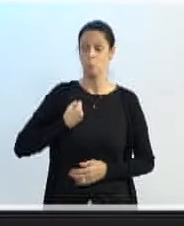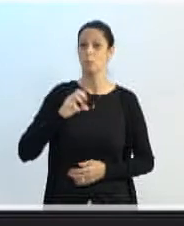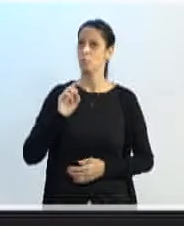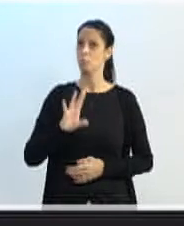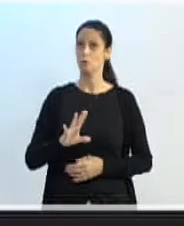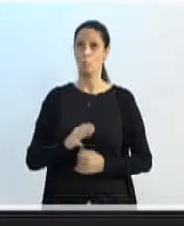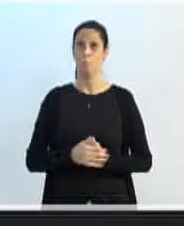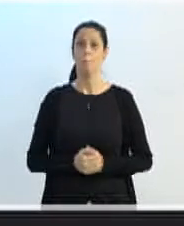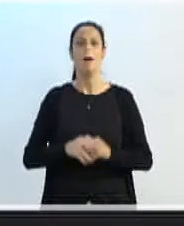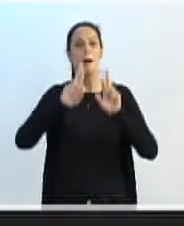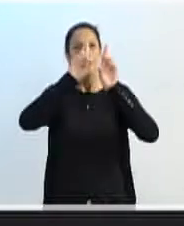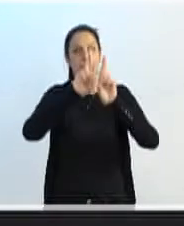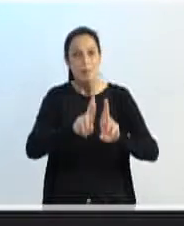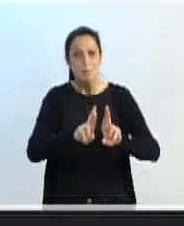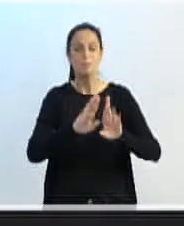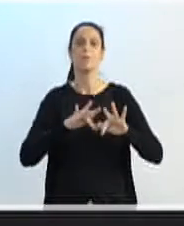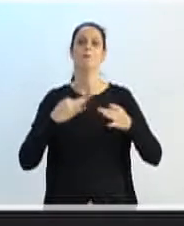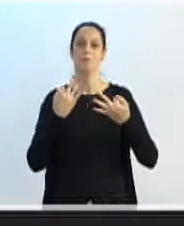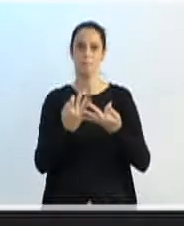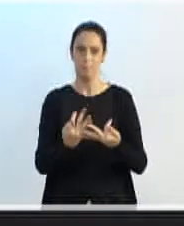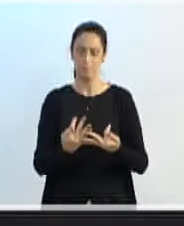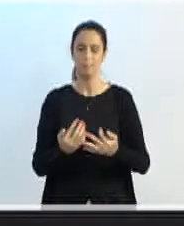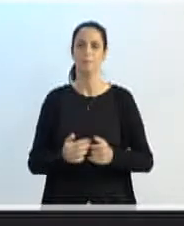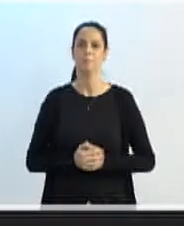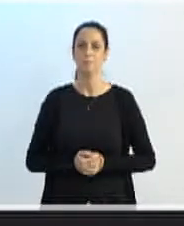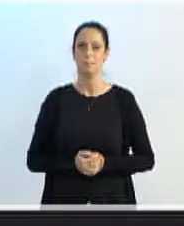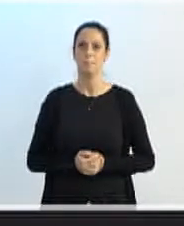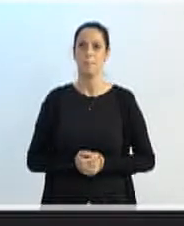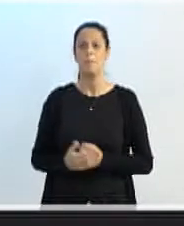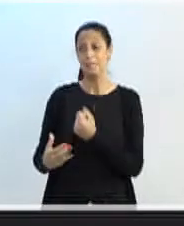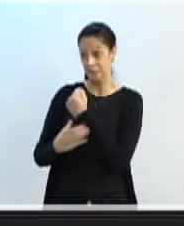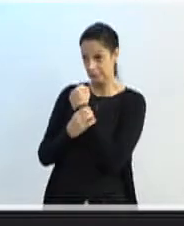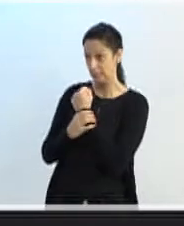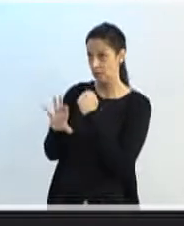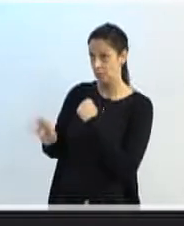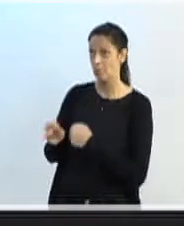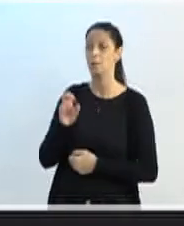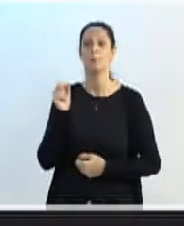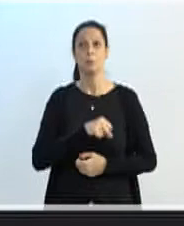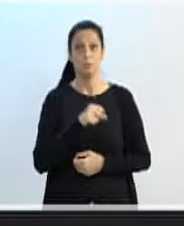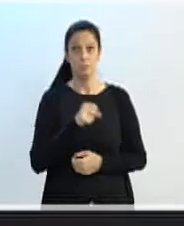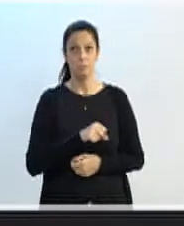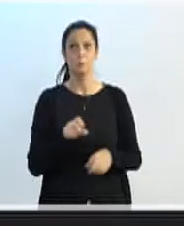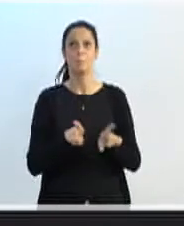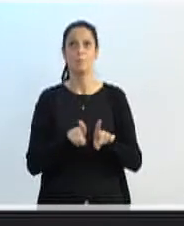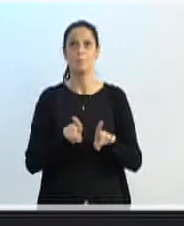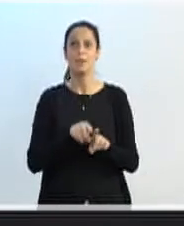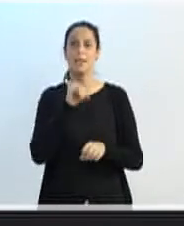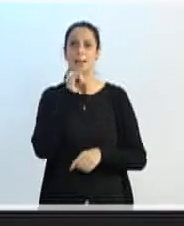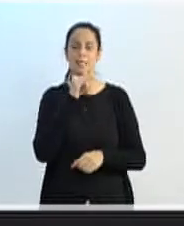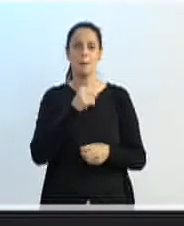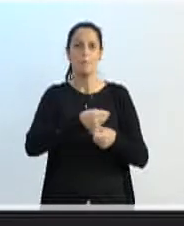família da criança. Segurança, né? Isso, exatamente. Aqui no caso do Arno Bernardes, ela está na posição 12.